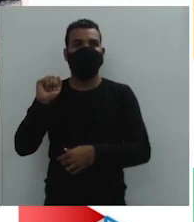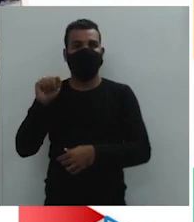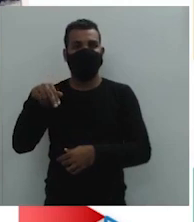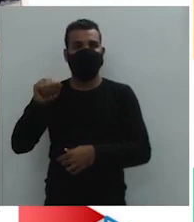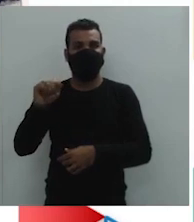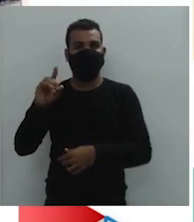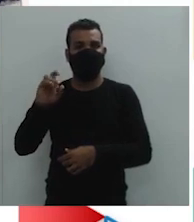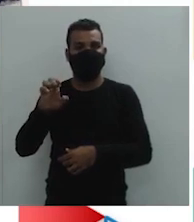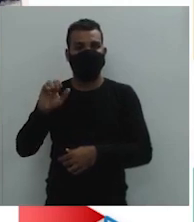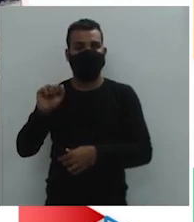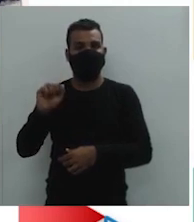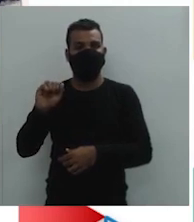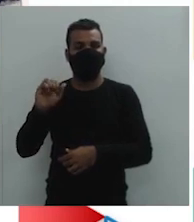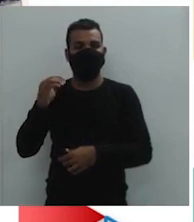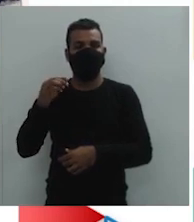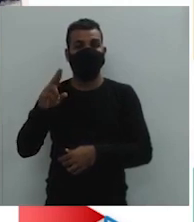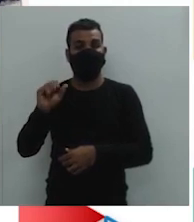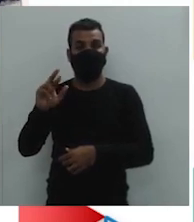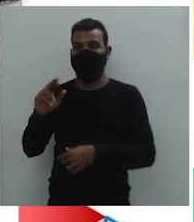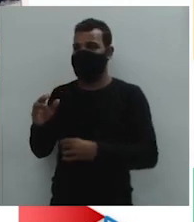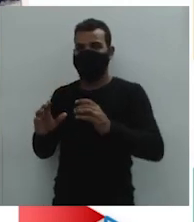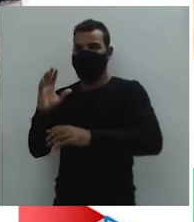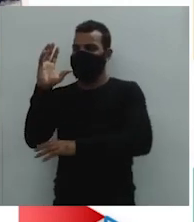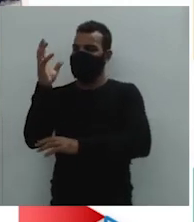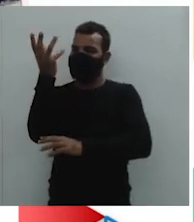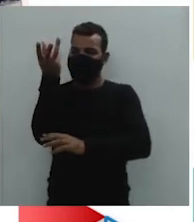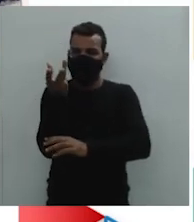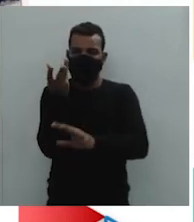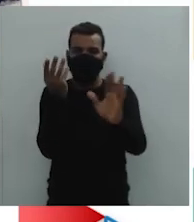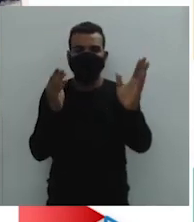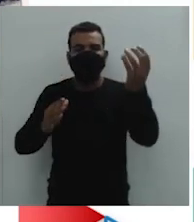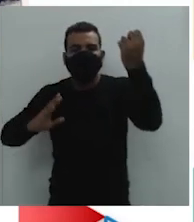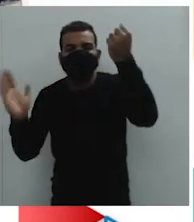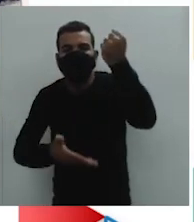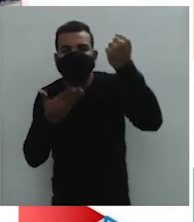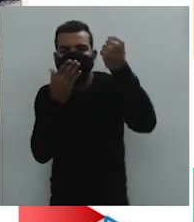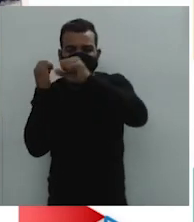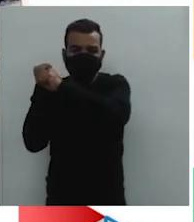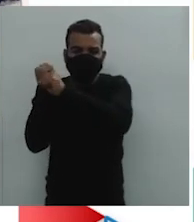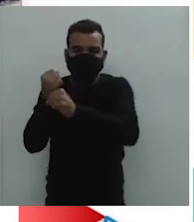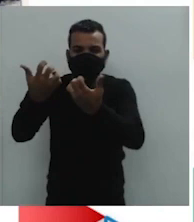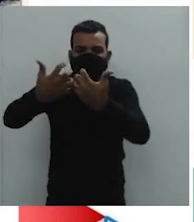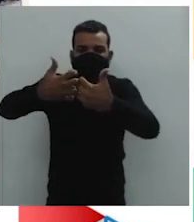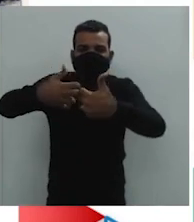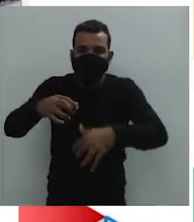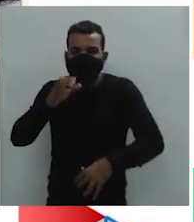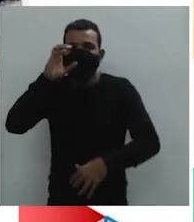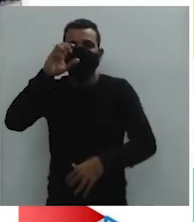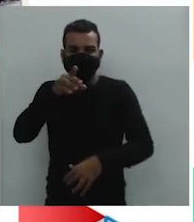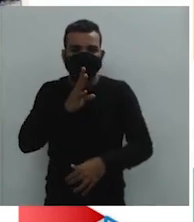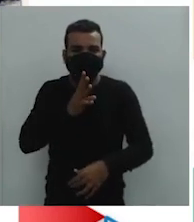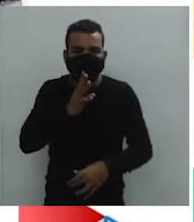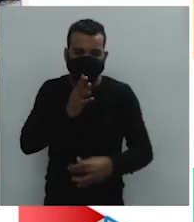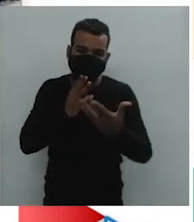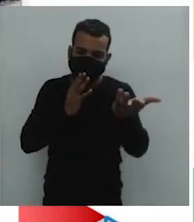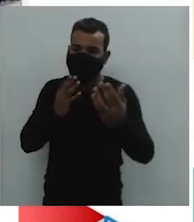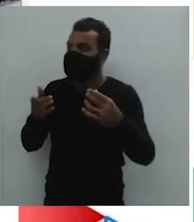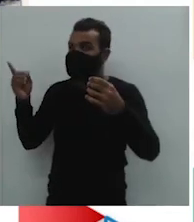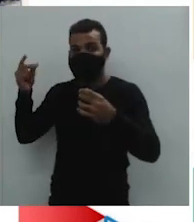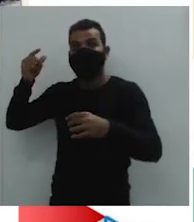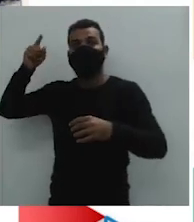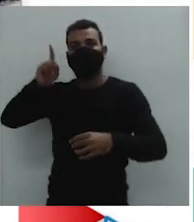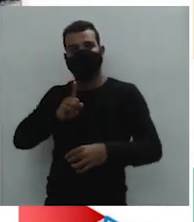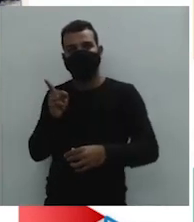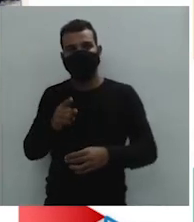Aqui nessa primeira foto, nós temos o quê? O engenho do açúcar, né? De 1816, a casa da moenda,